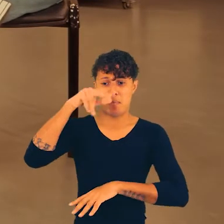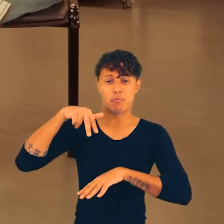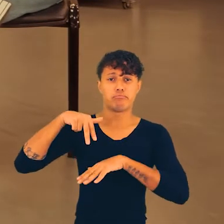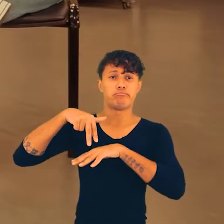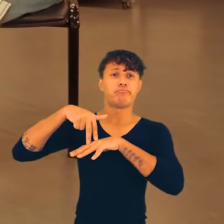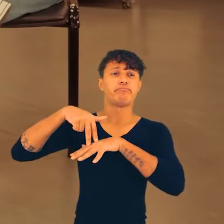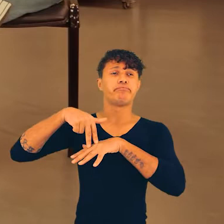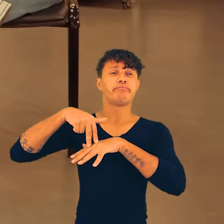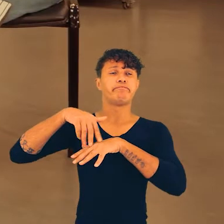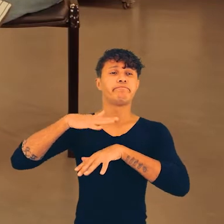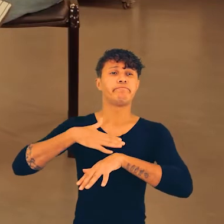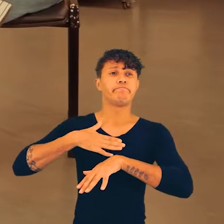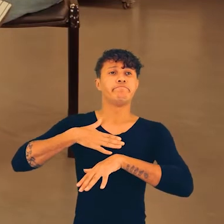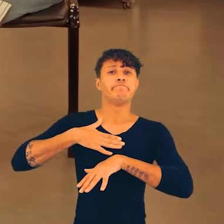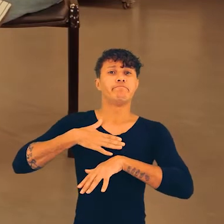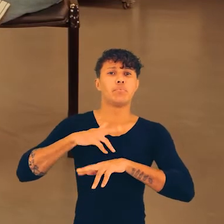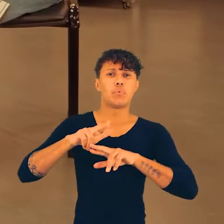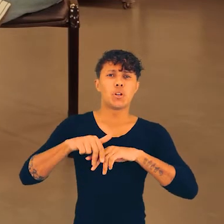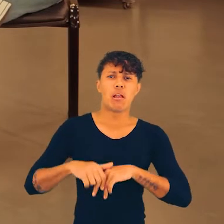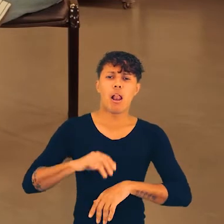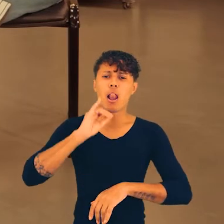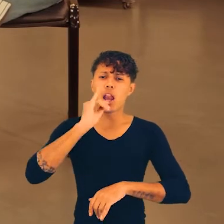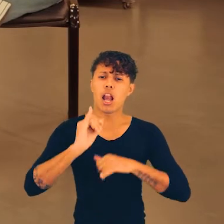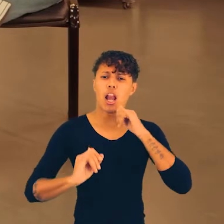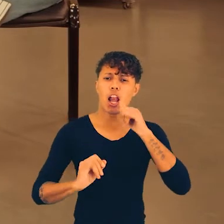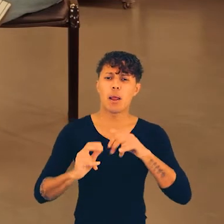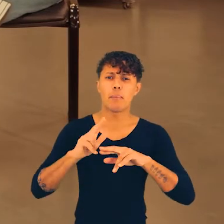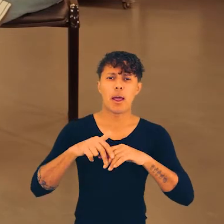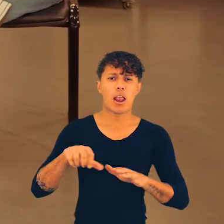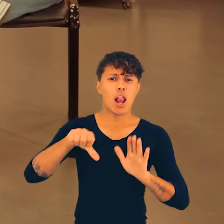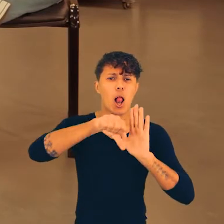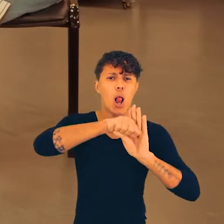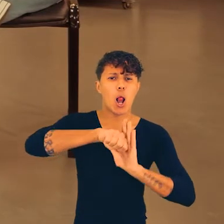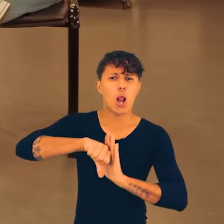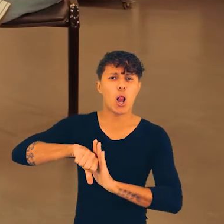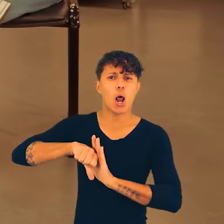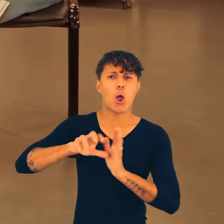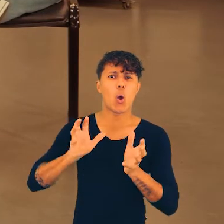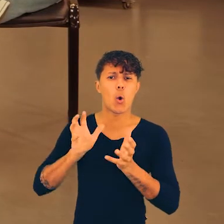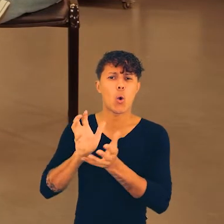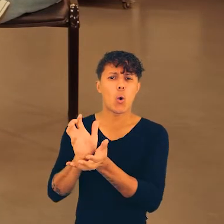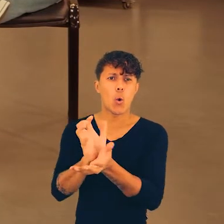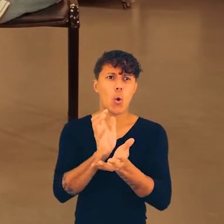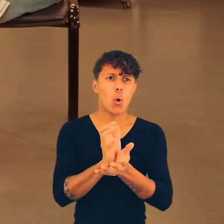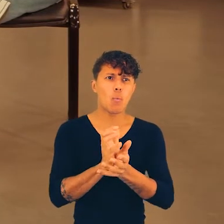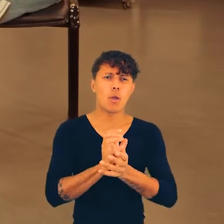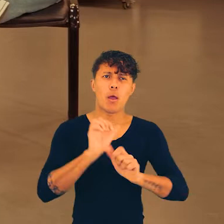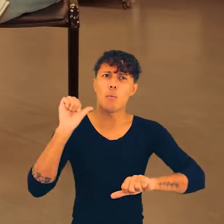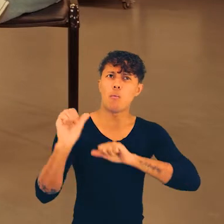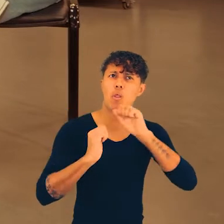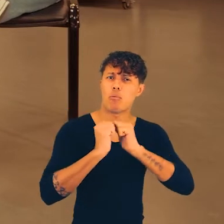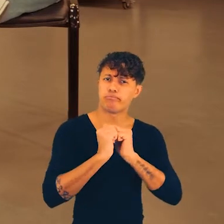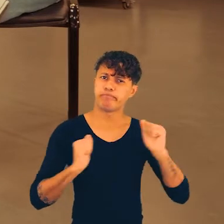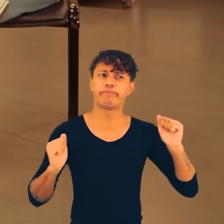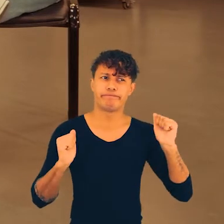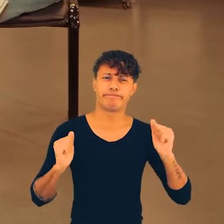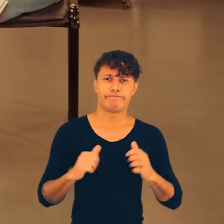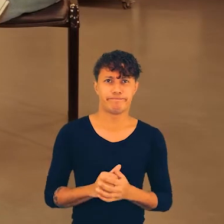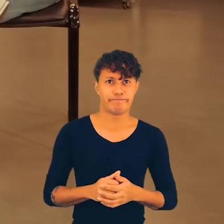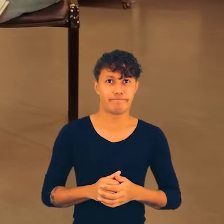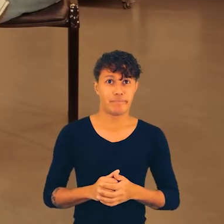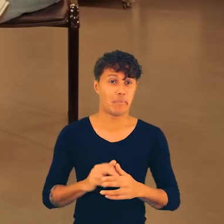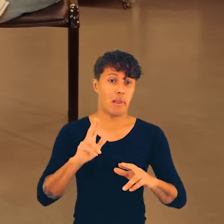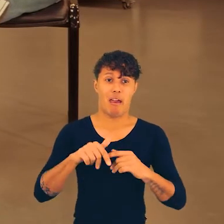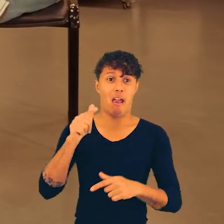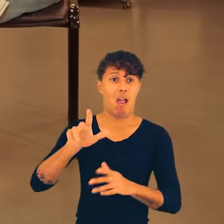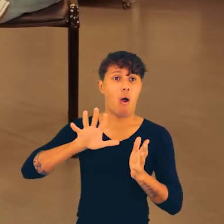beneficia do status quo, começa a criar, né, narrativas de criminalizar grupos sociais que querem romper com